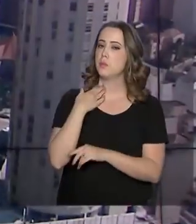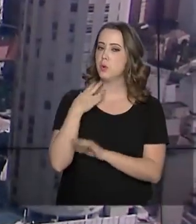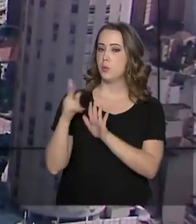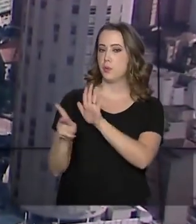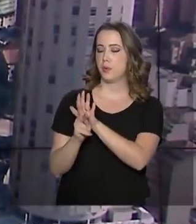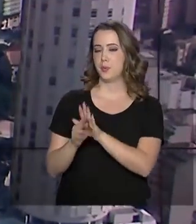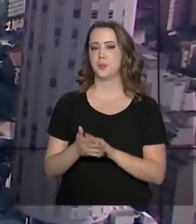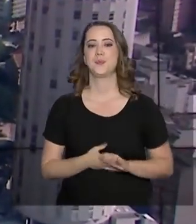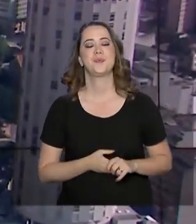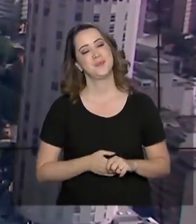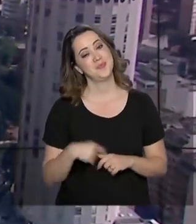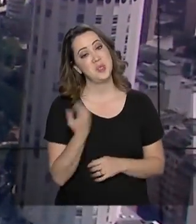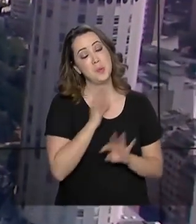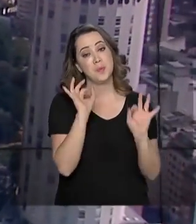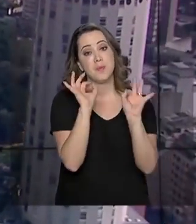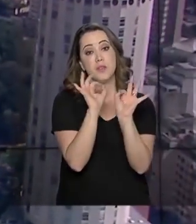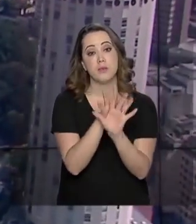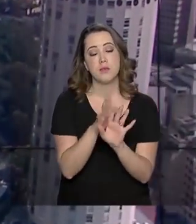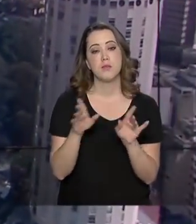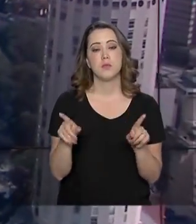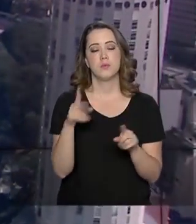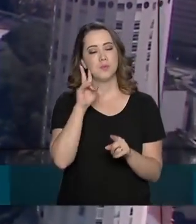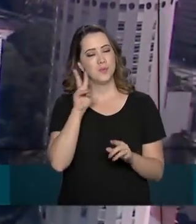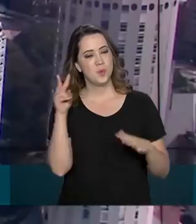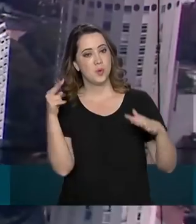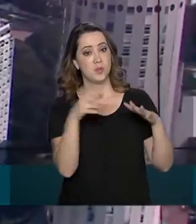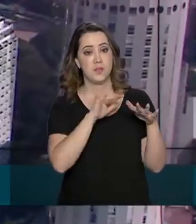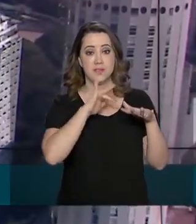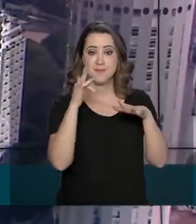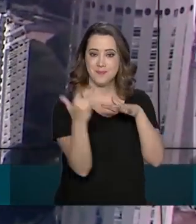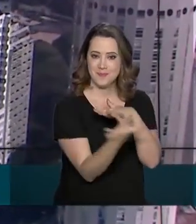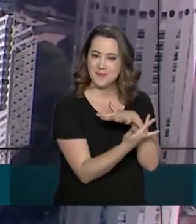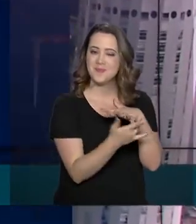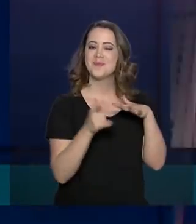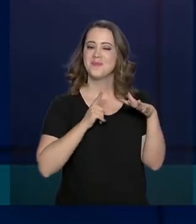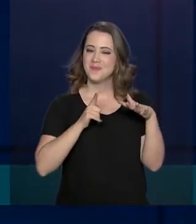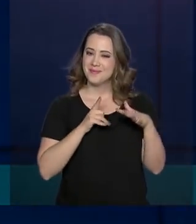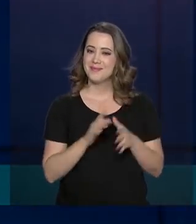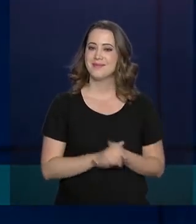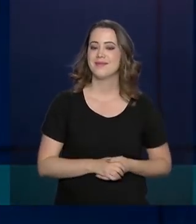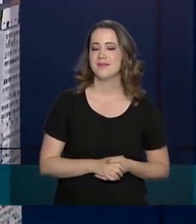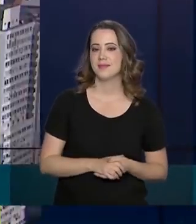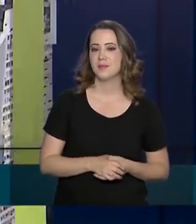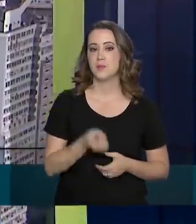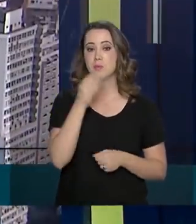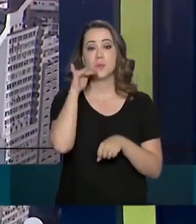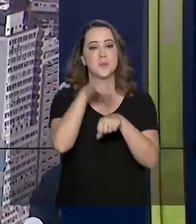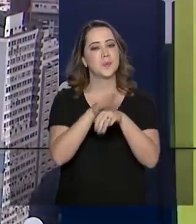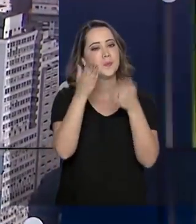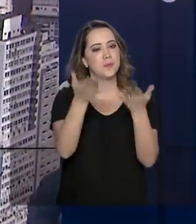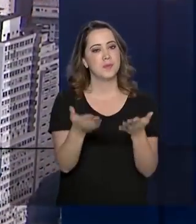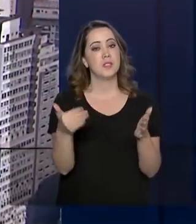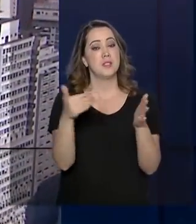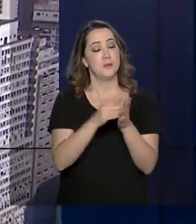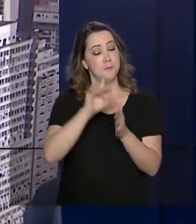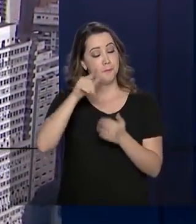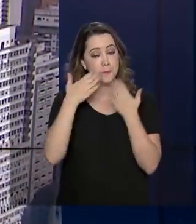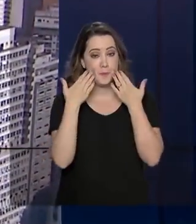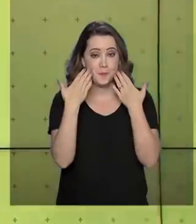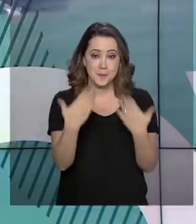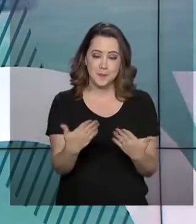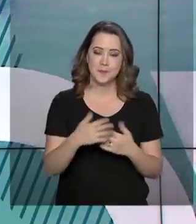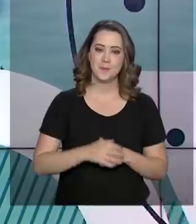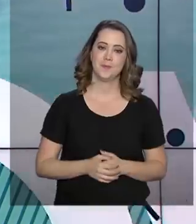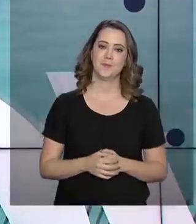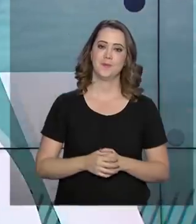O governo agora fica por aqui. Continue nos acompanhando também pelas redes sociais. Uma ótima noite para você e até a